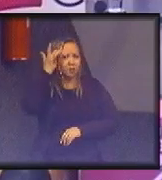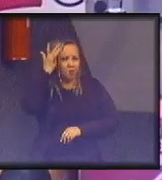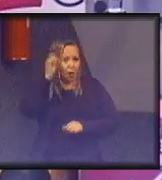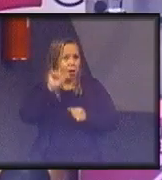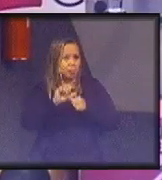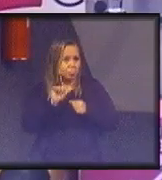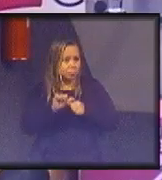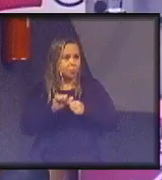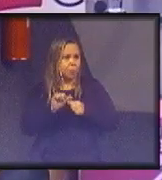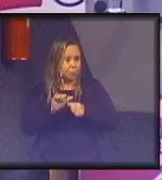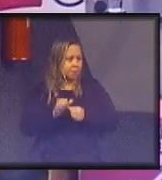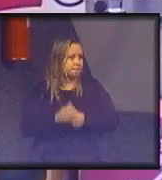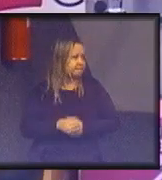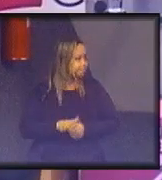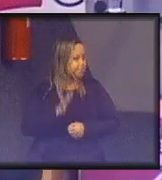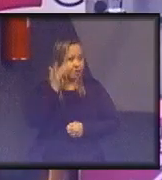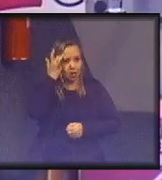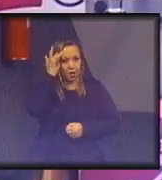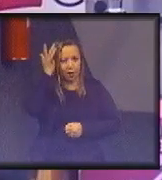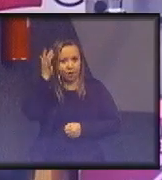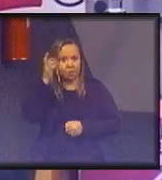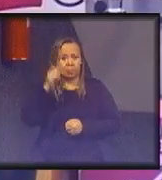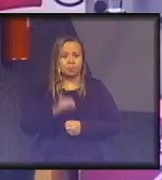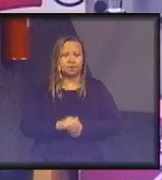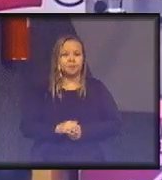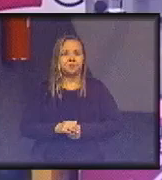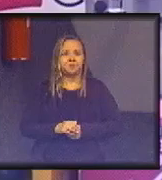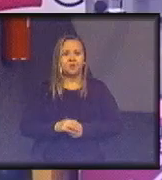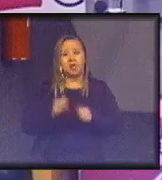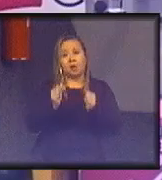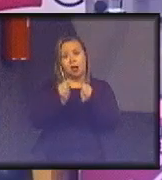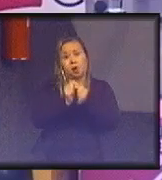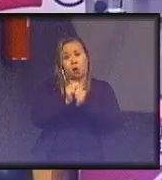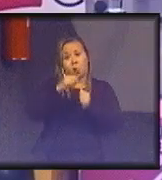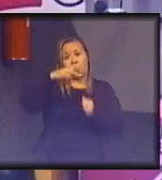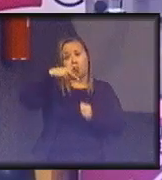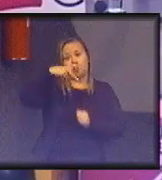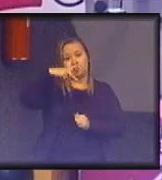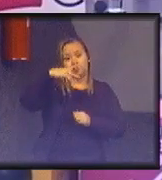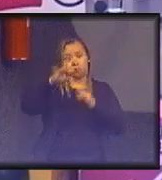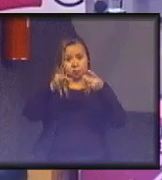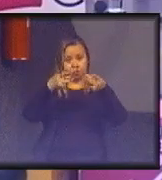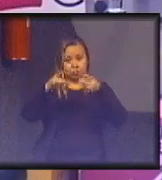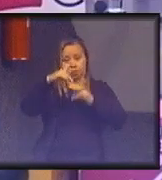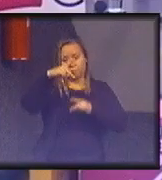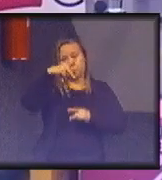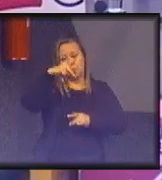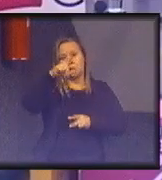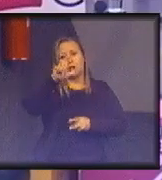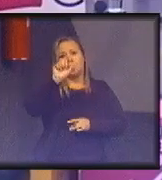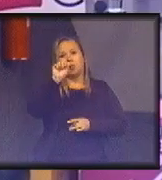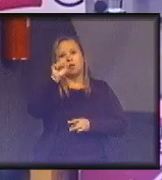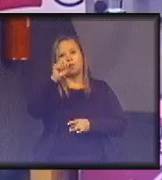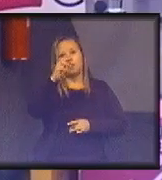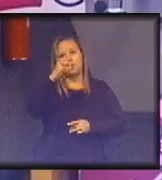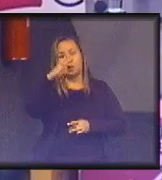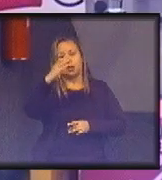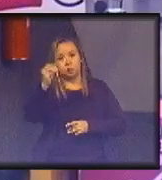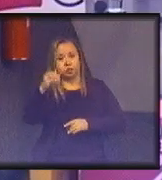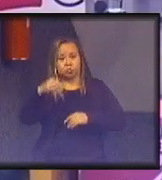tubulação de água potável com plástico, com materiais alternativos. Esgoto, não.